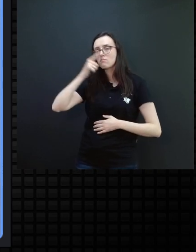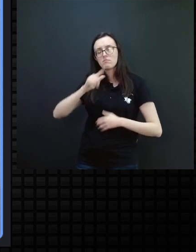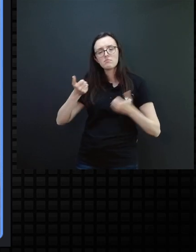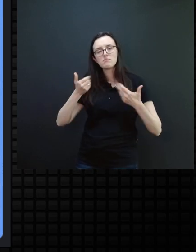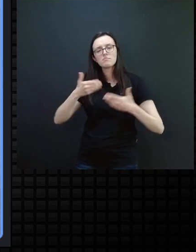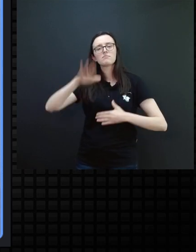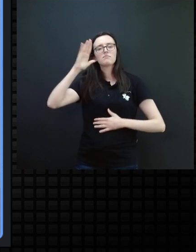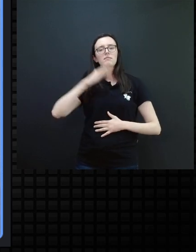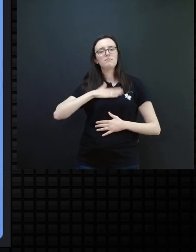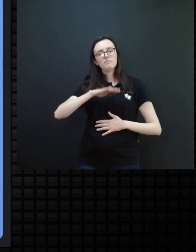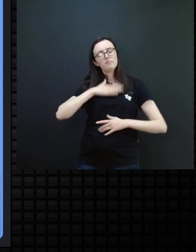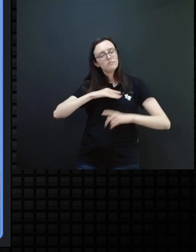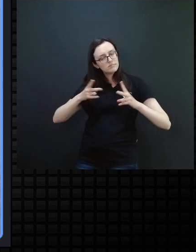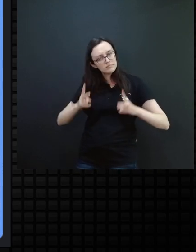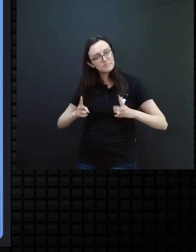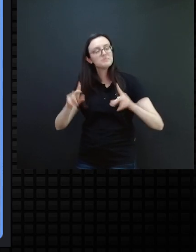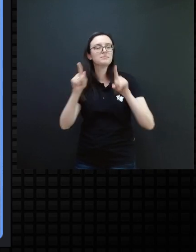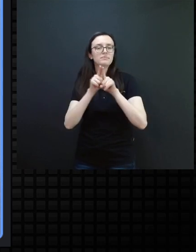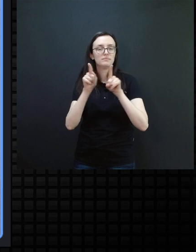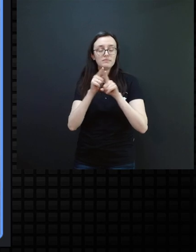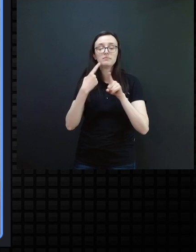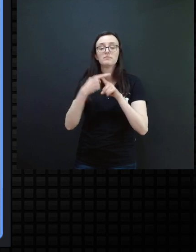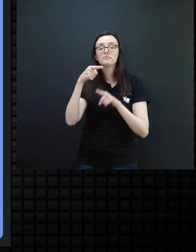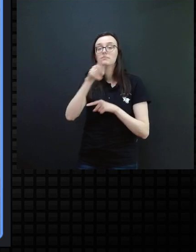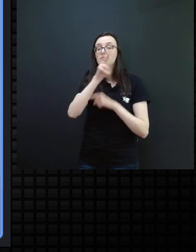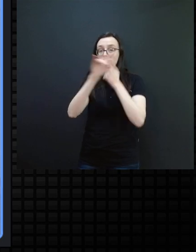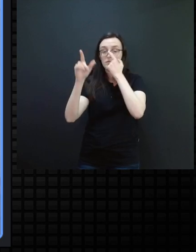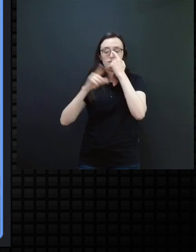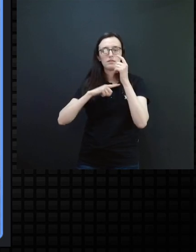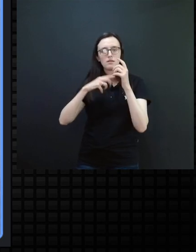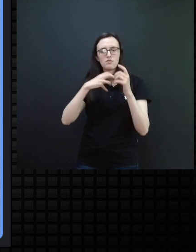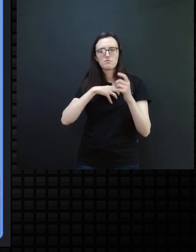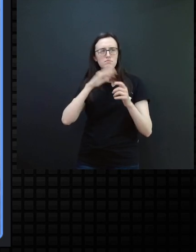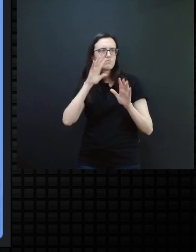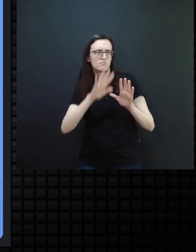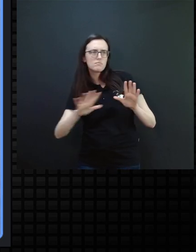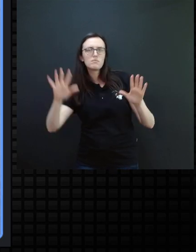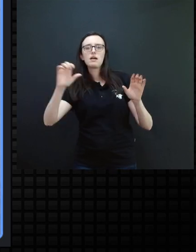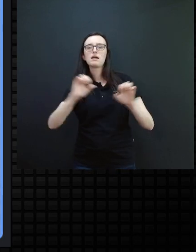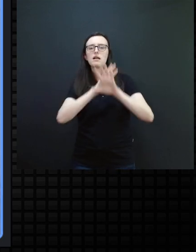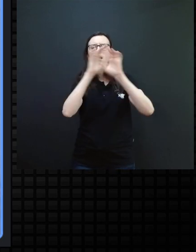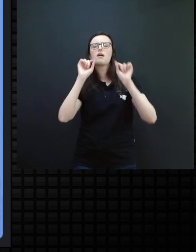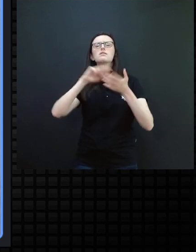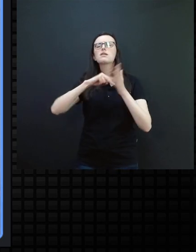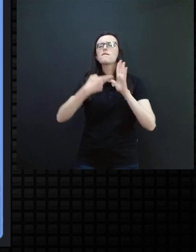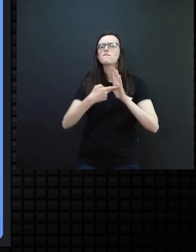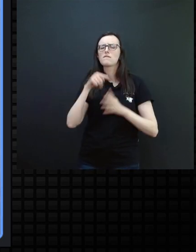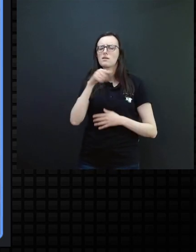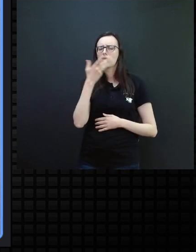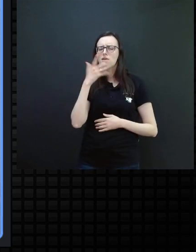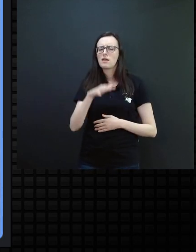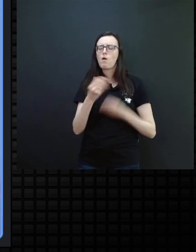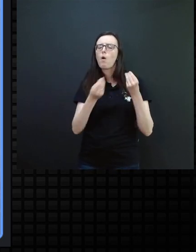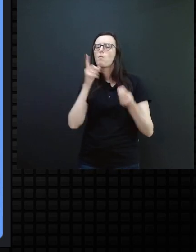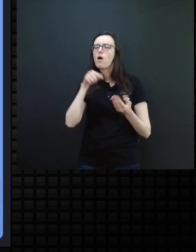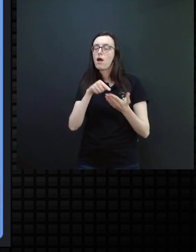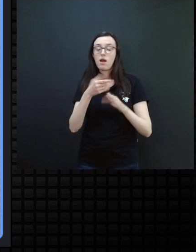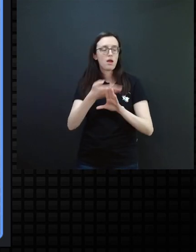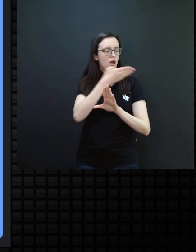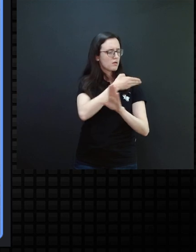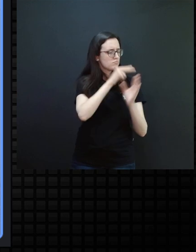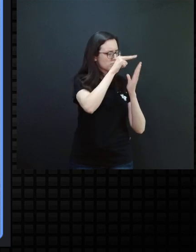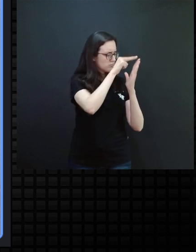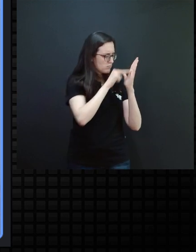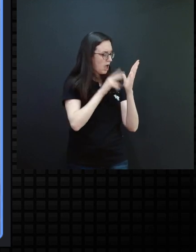tranquilamente continuidade, porque ela vai ter uma leitura ali clara de quem é essa criança, de como está sendo